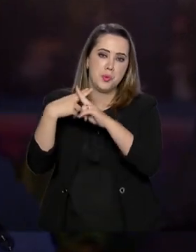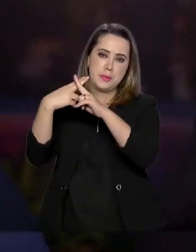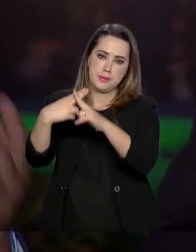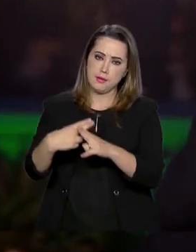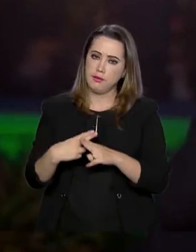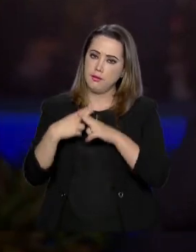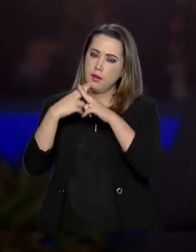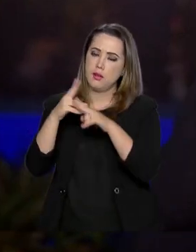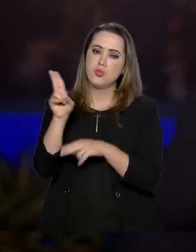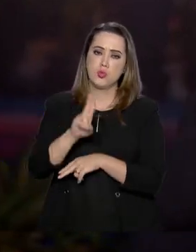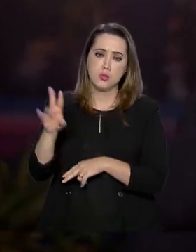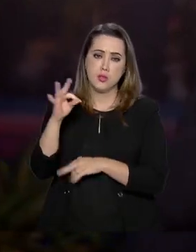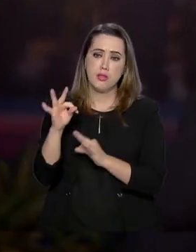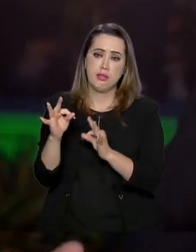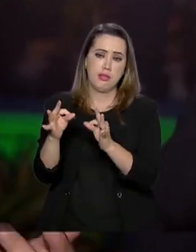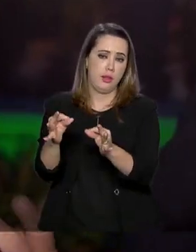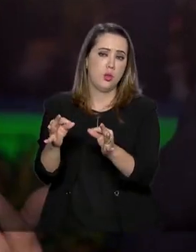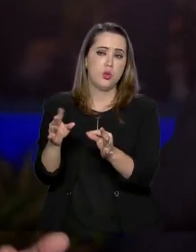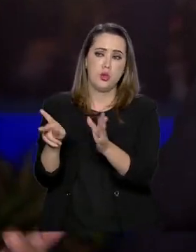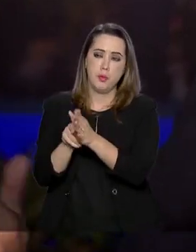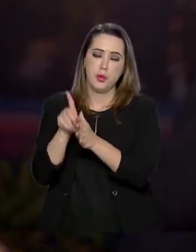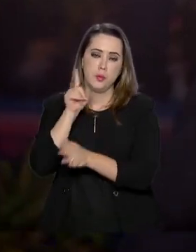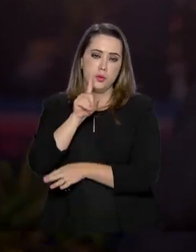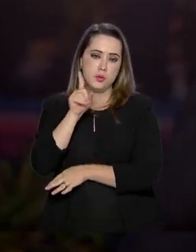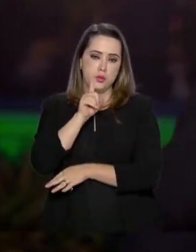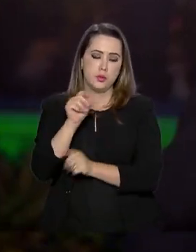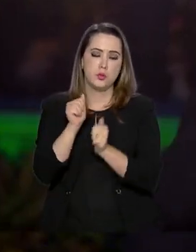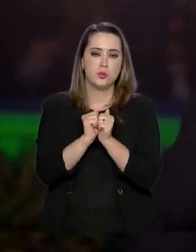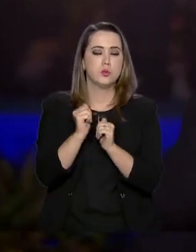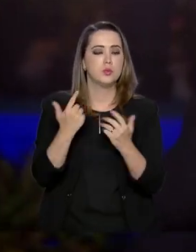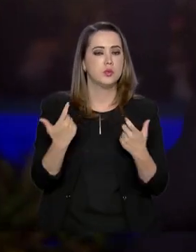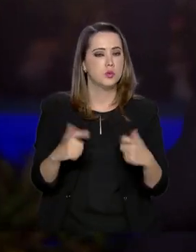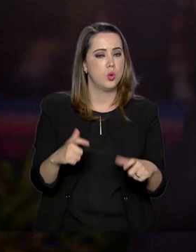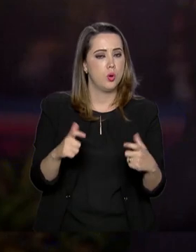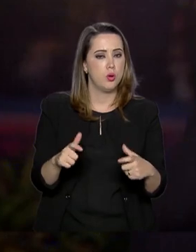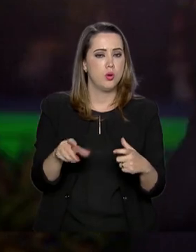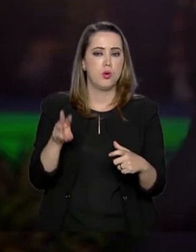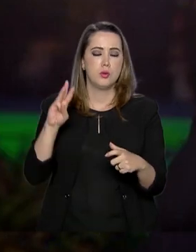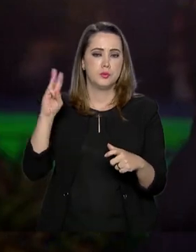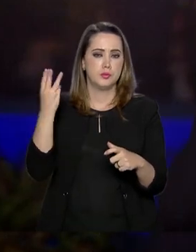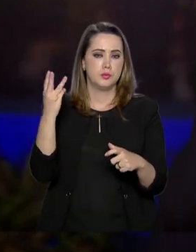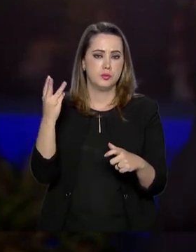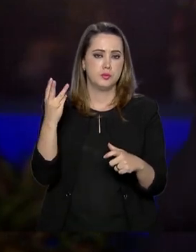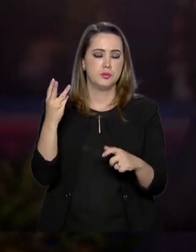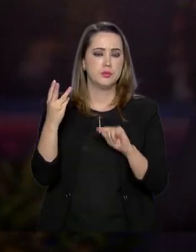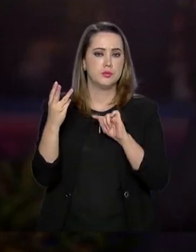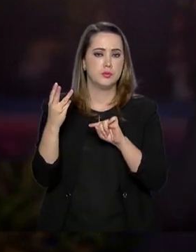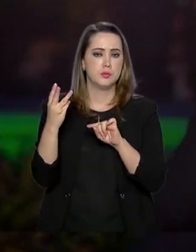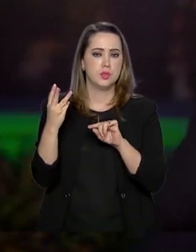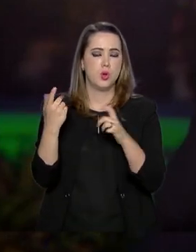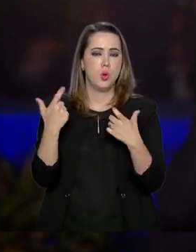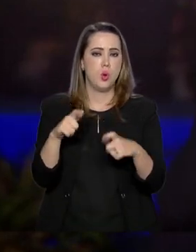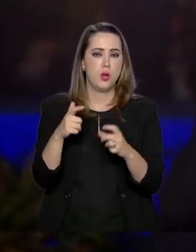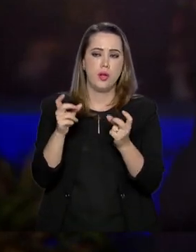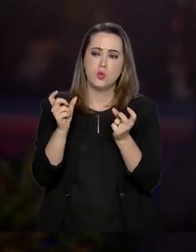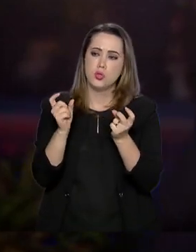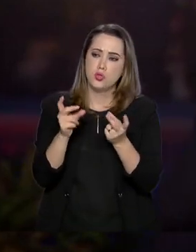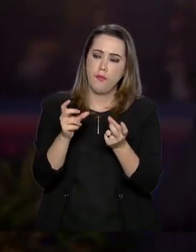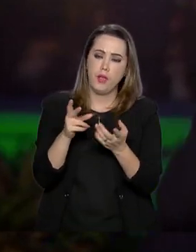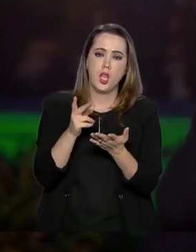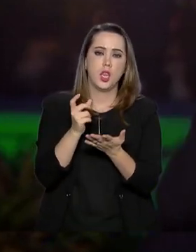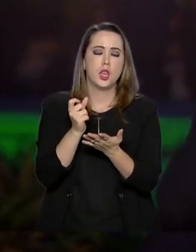americana embarcada. Então, para que nós tornemos o centro espacial de Alcântara como um centro comercial